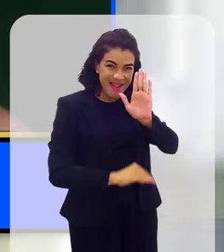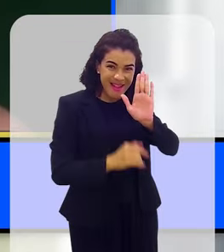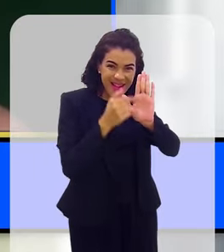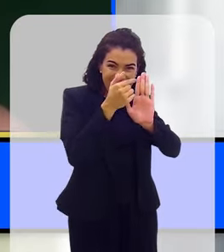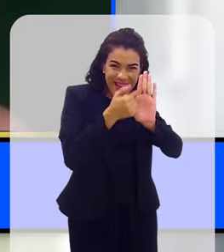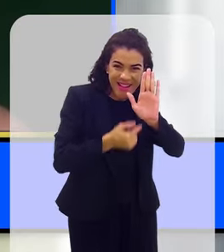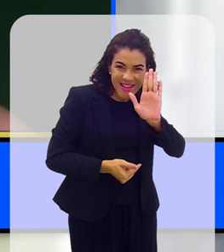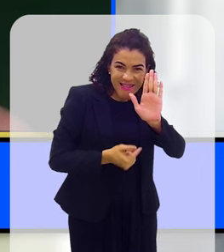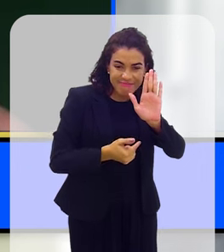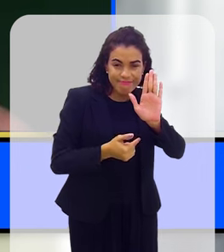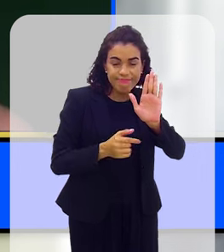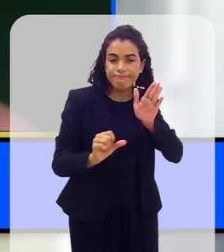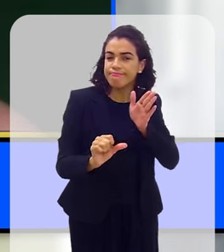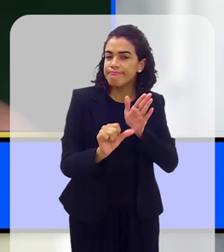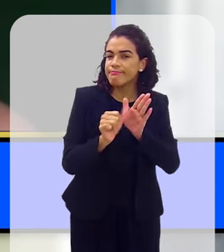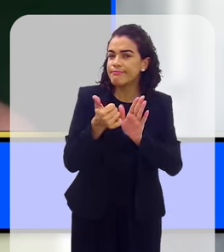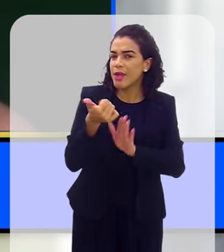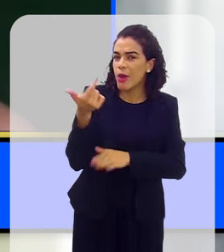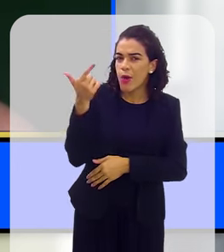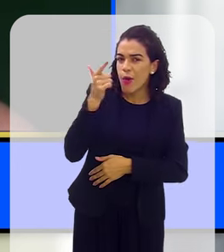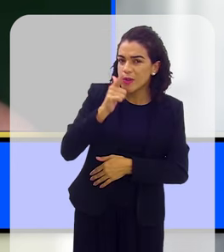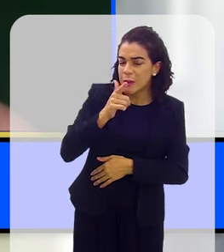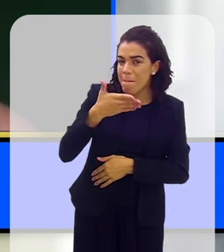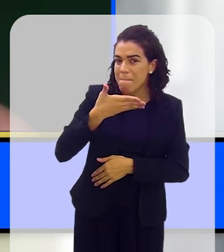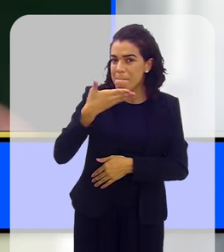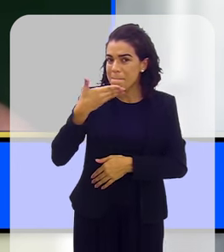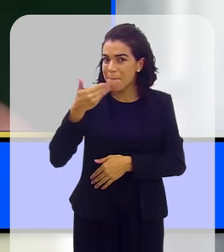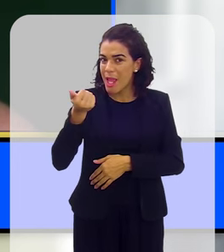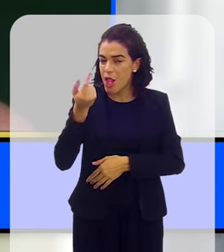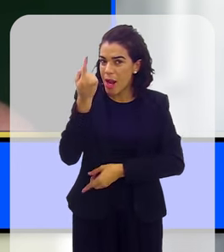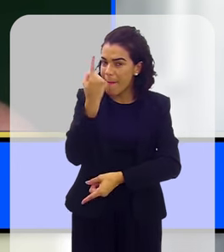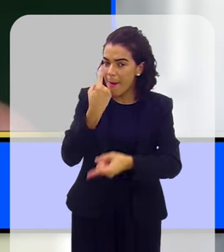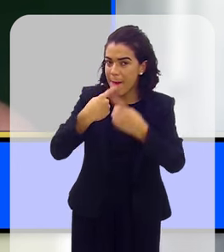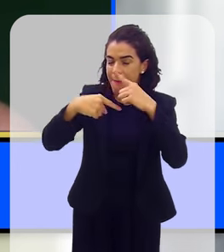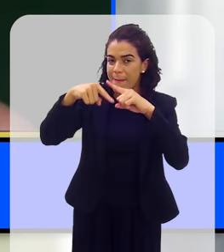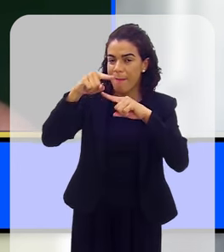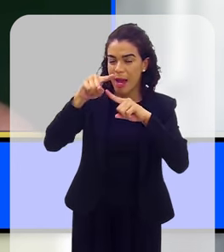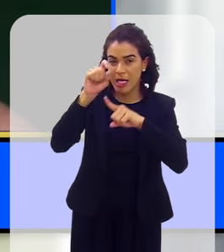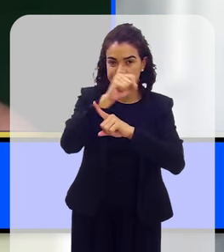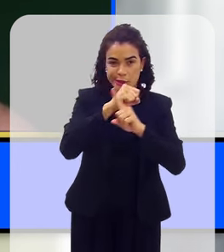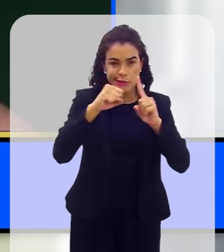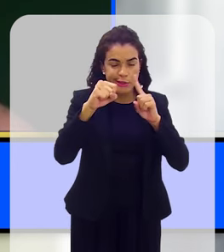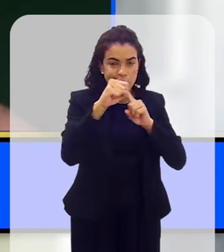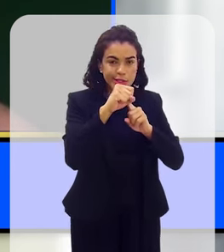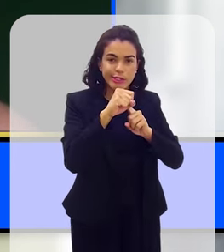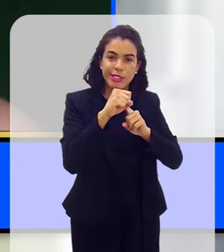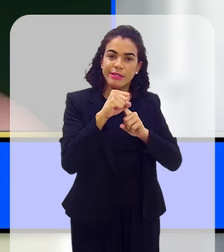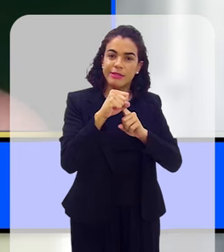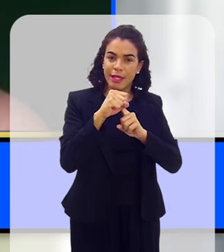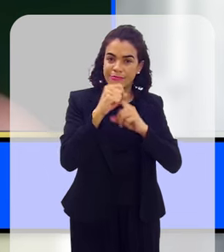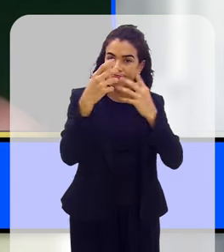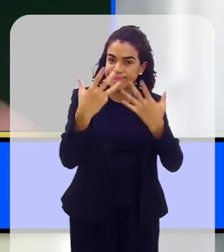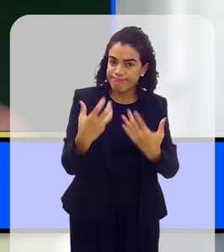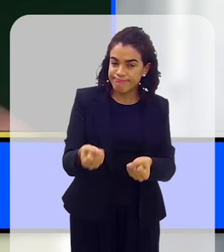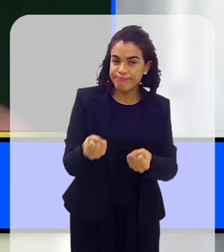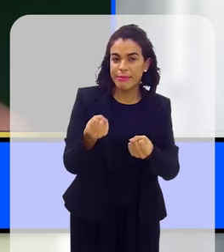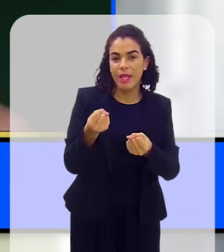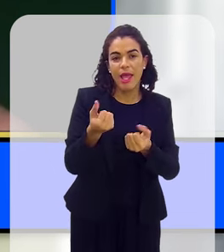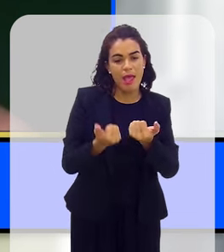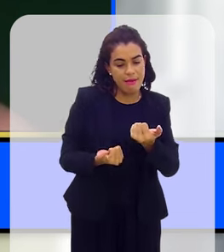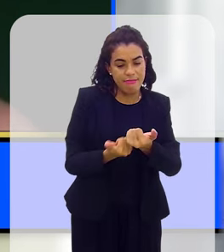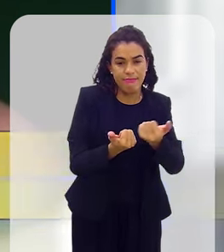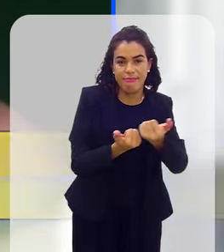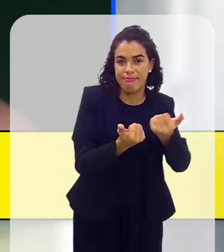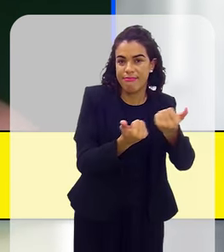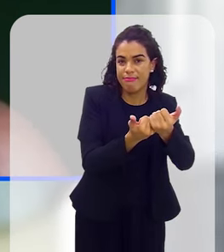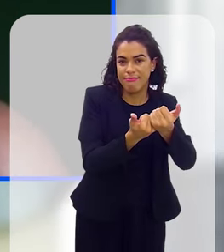consiga, primeiro, melhorar sua reputação perante a sociedade é através de muita assessoria de